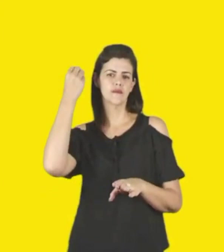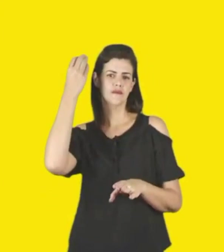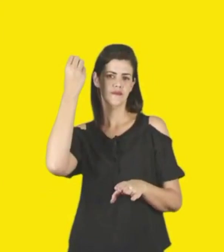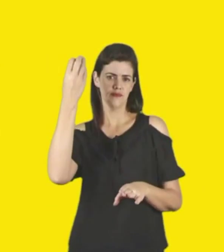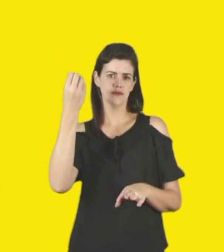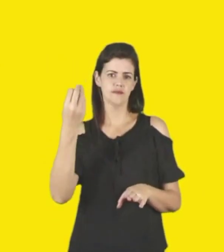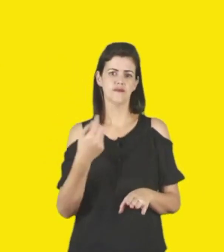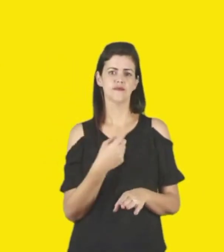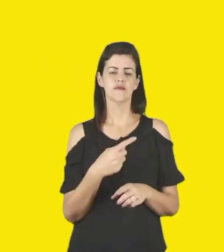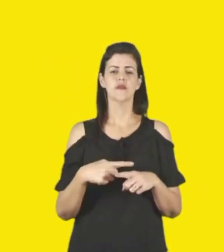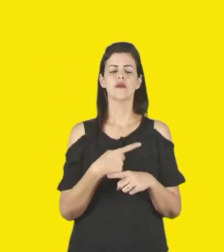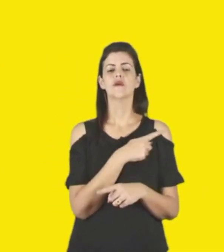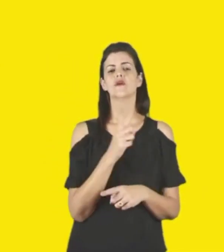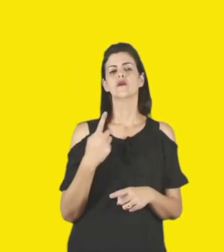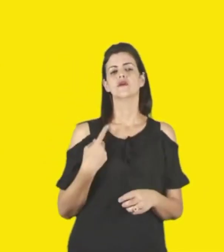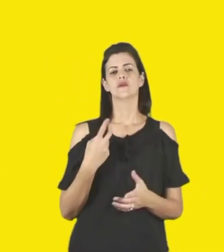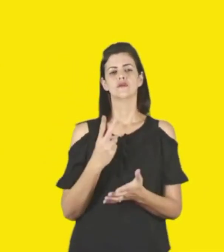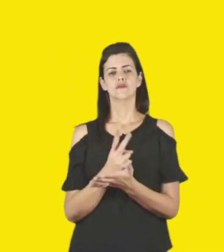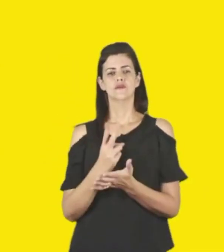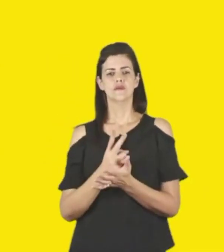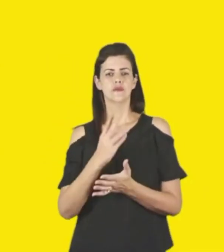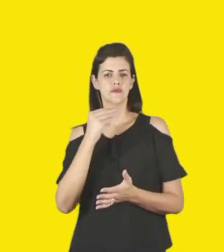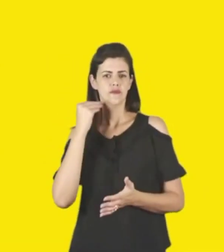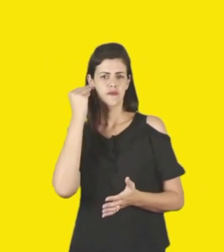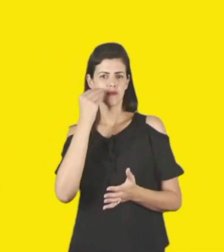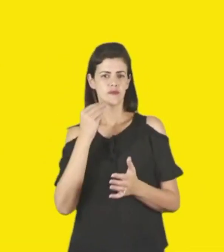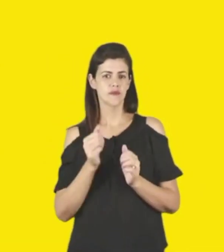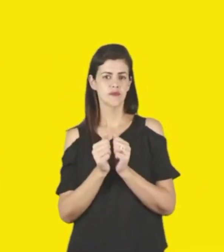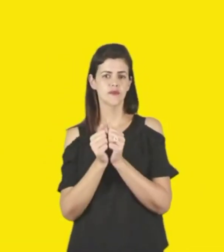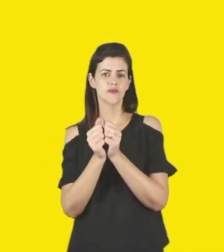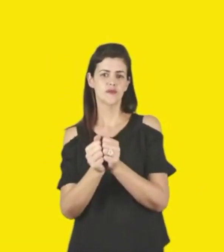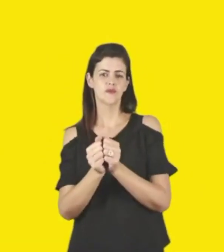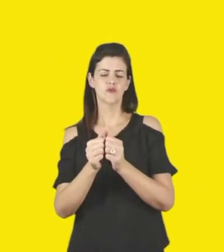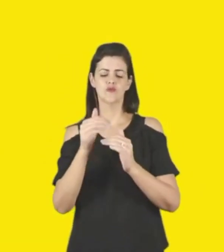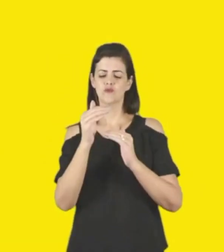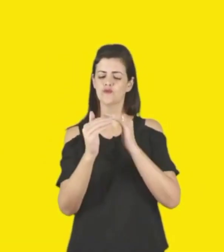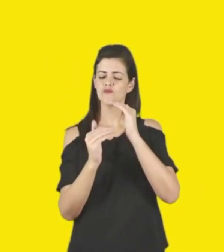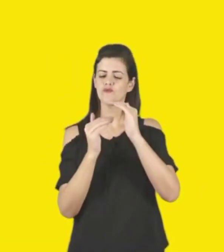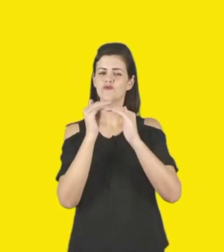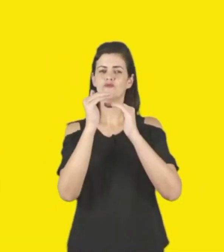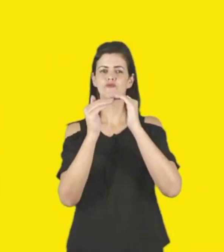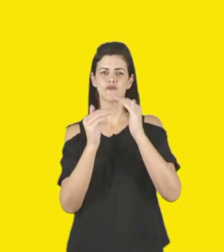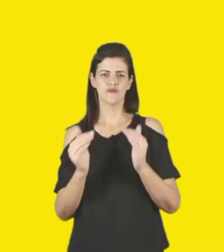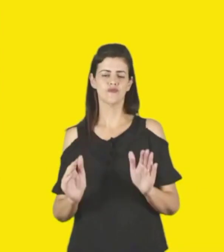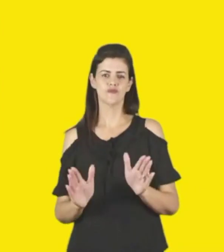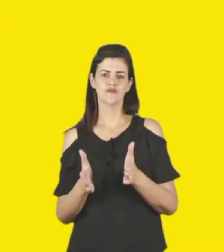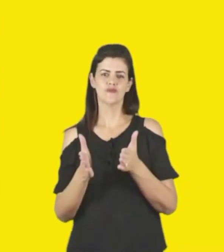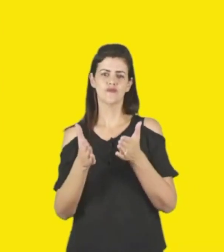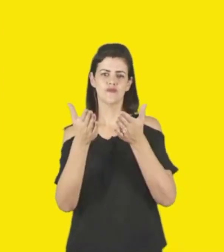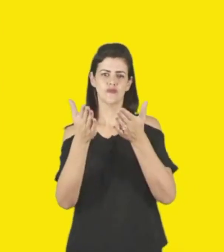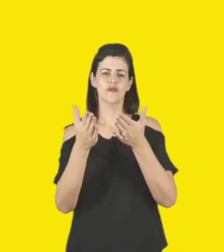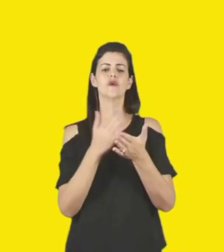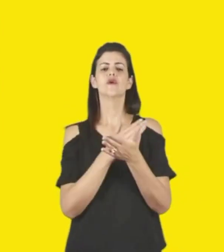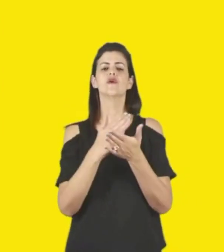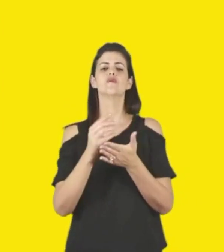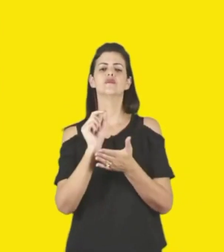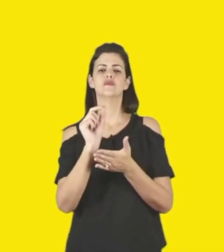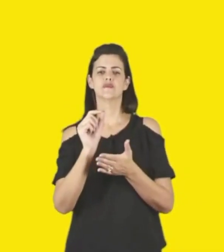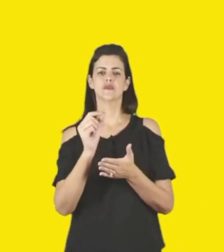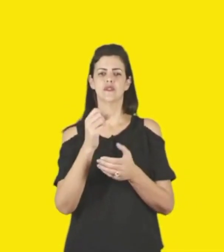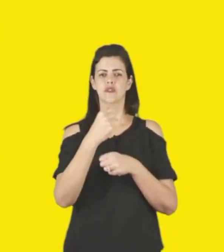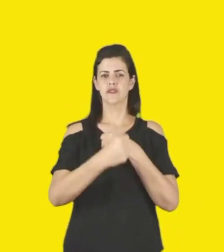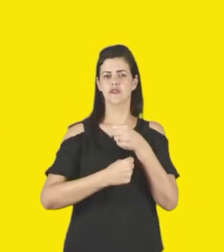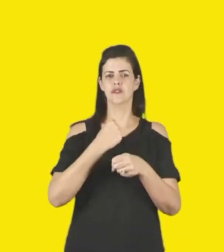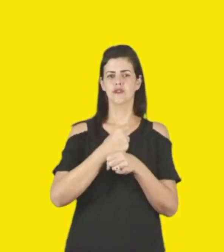alinhamento dos propósitos institucionais, uma construção que remonta à primeira edição, em 2008, o Circuito